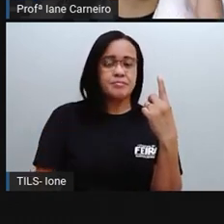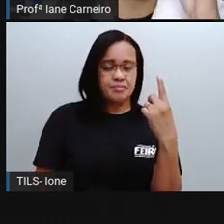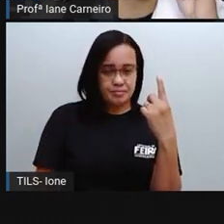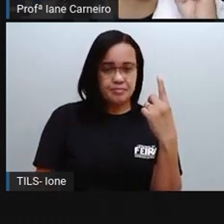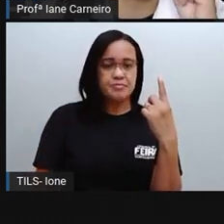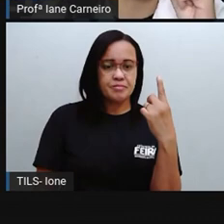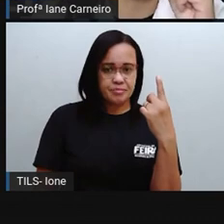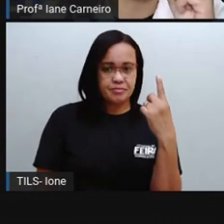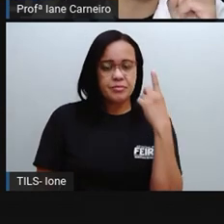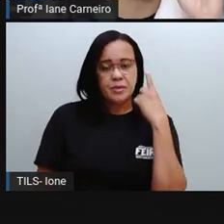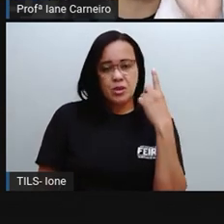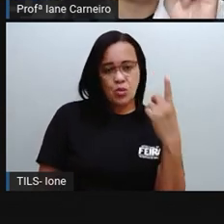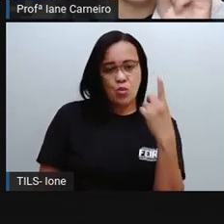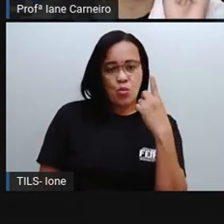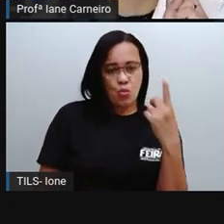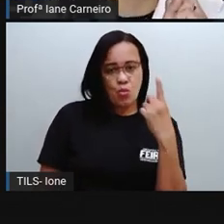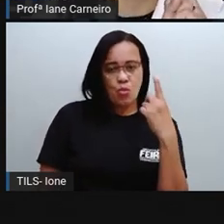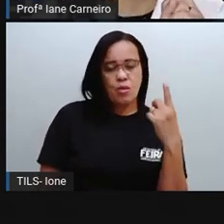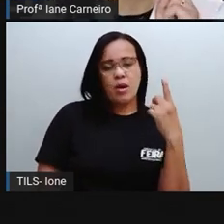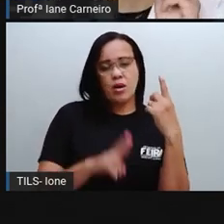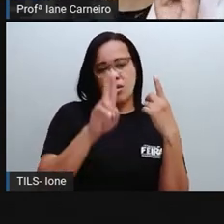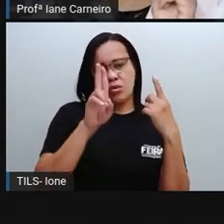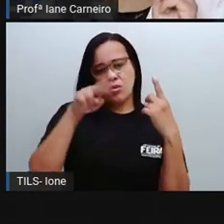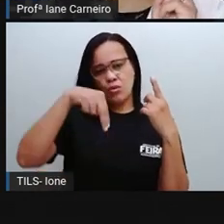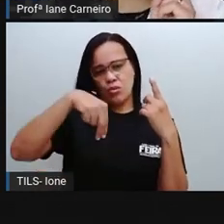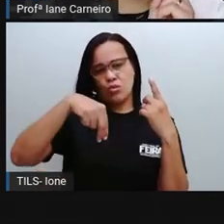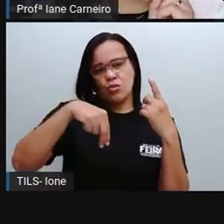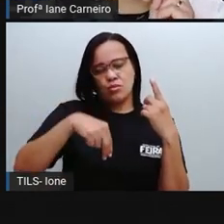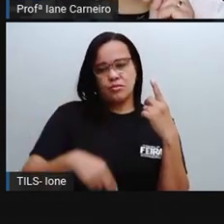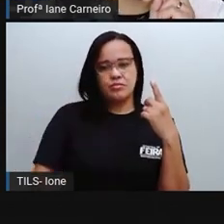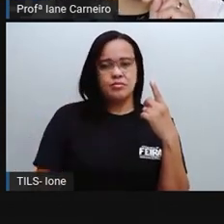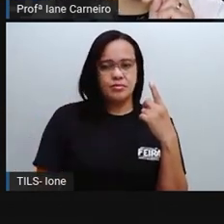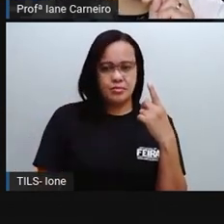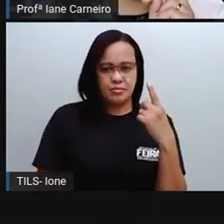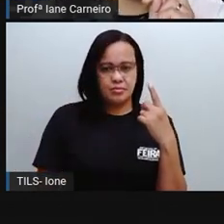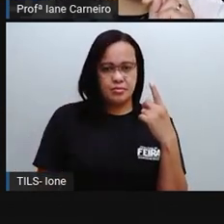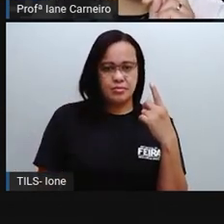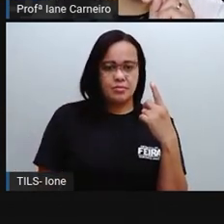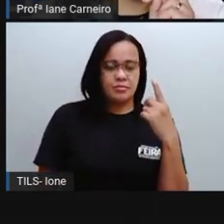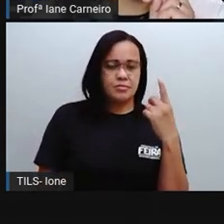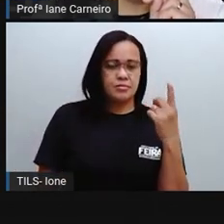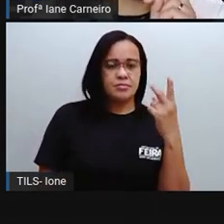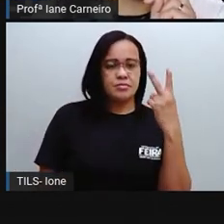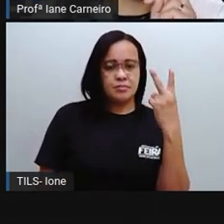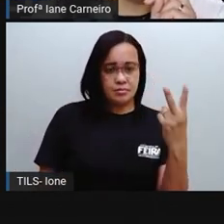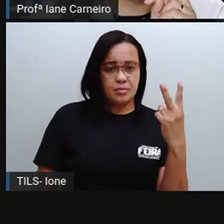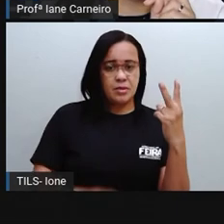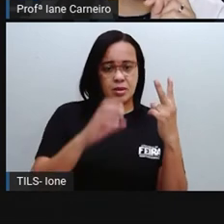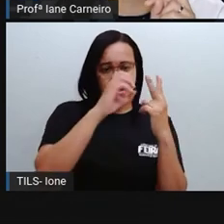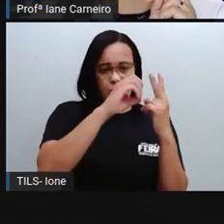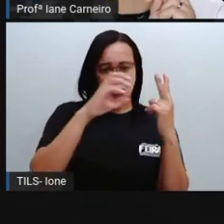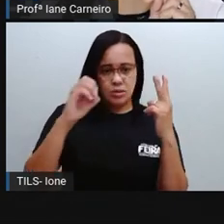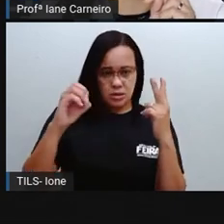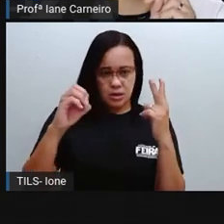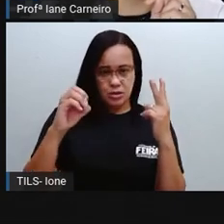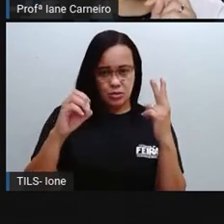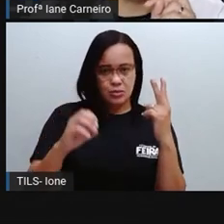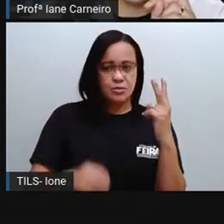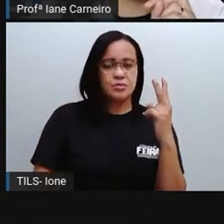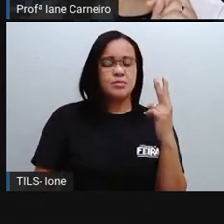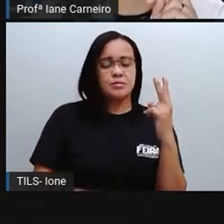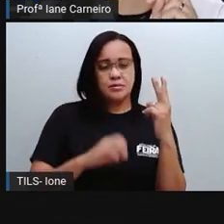uma centena, uma plaquinha de 100. No número 200, ó, quer dizer que tem zero